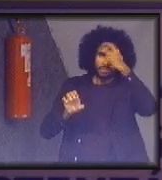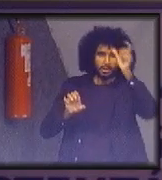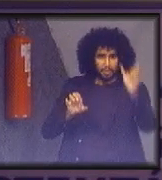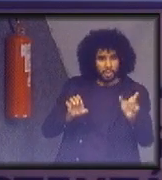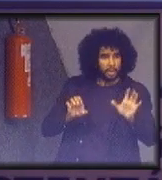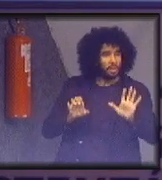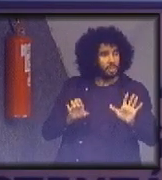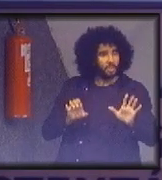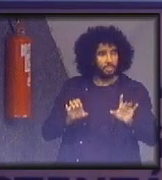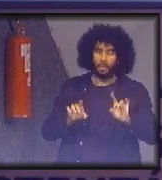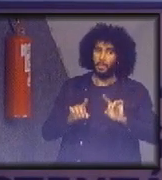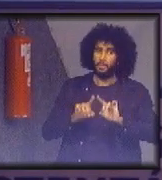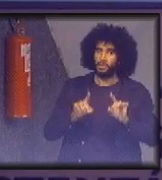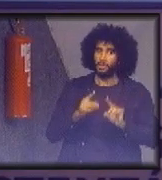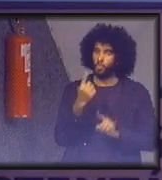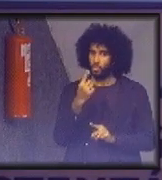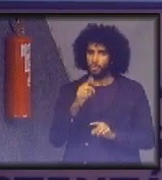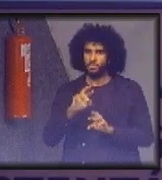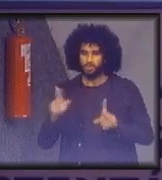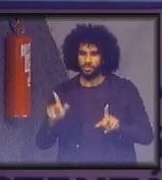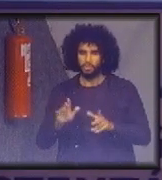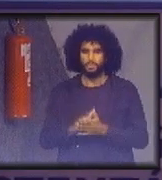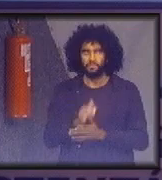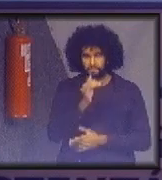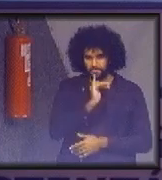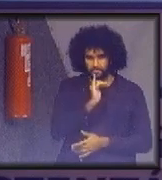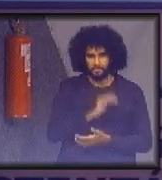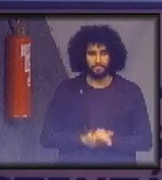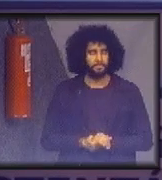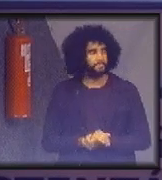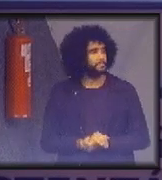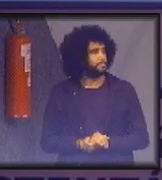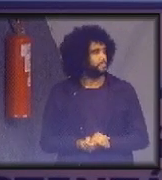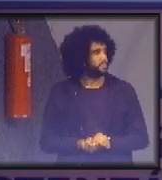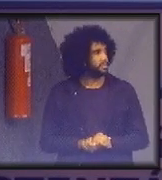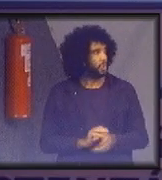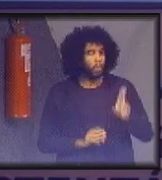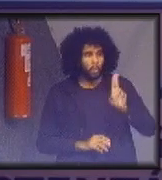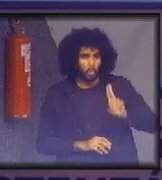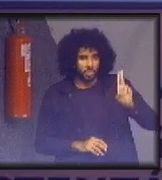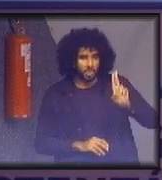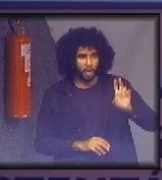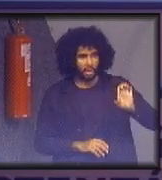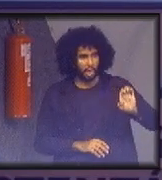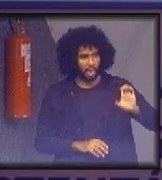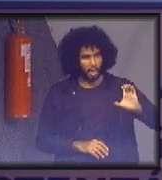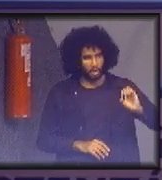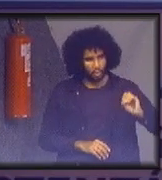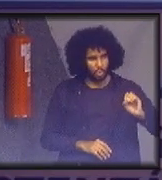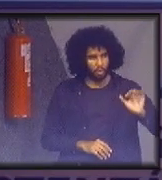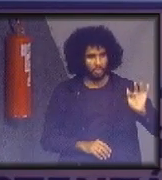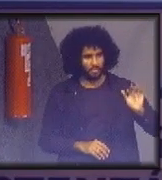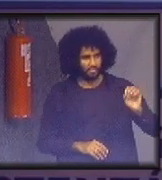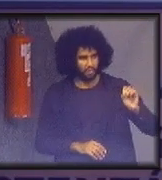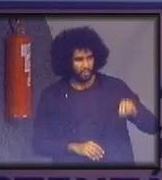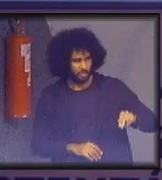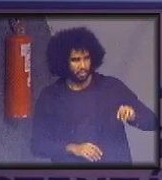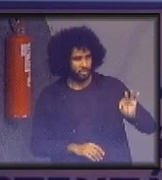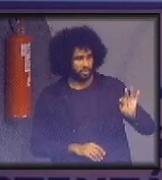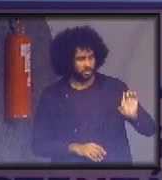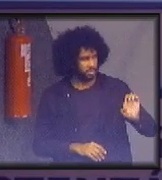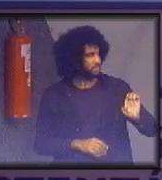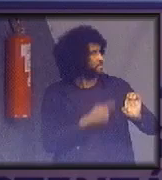exceto uma delas. Então, por exemplo, usar a ecofonte que foi desenvolvida pela Unifesp.